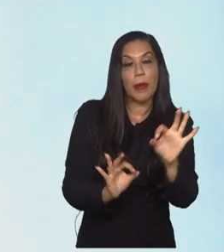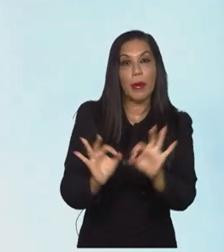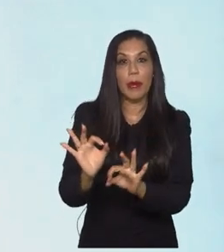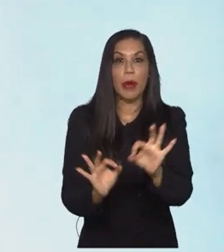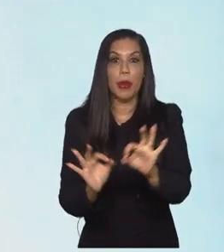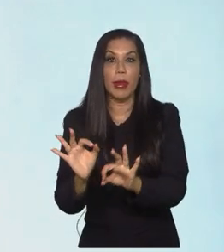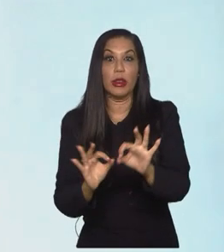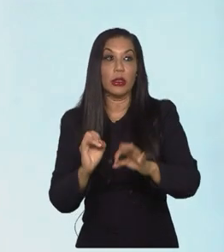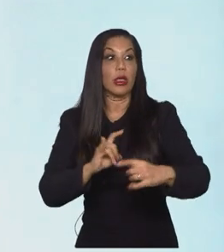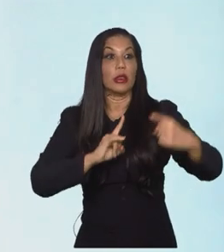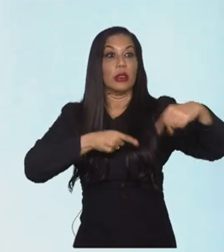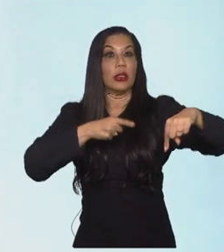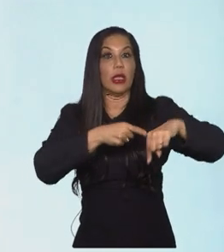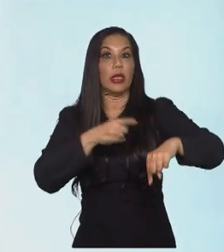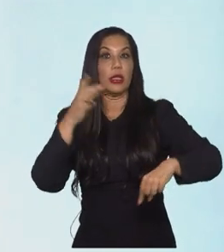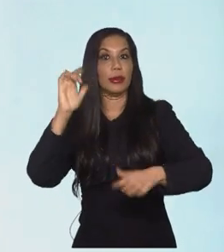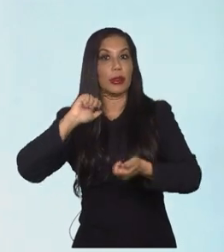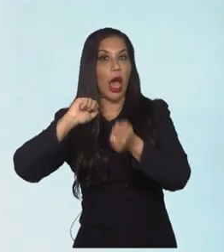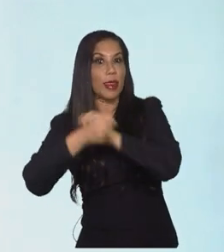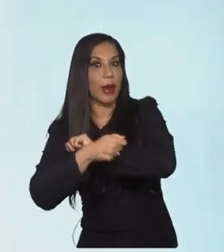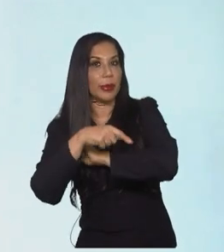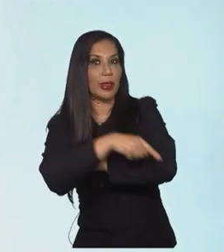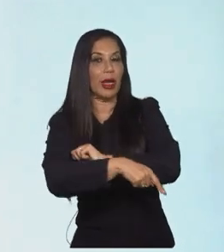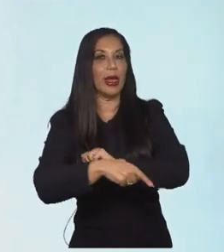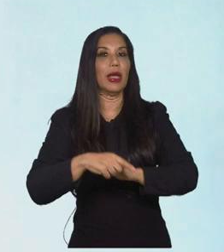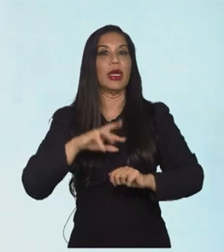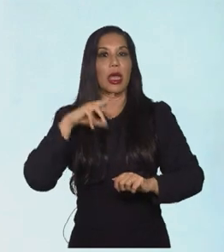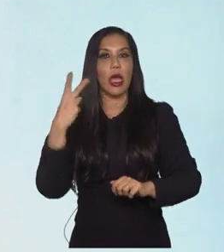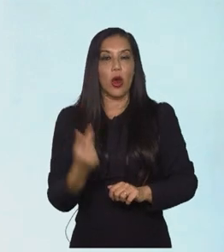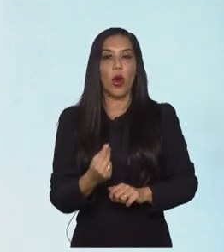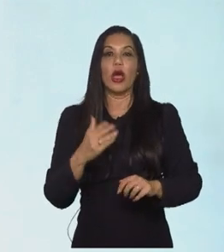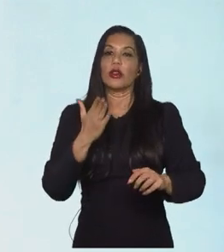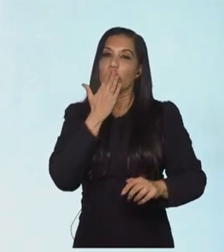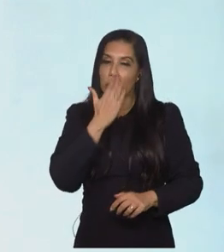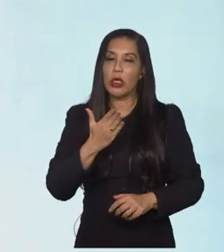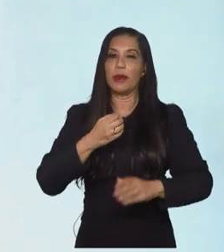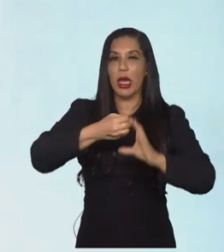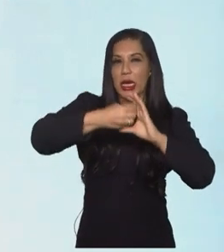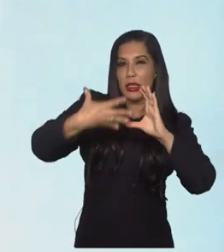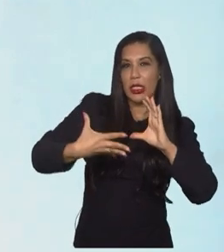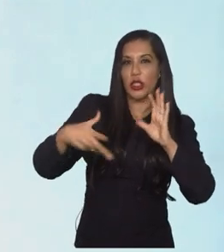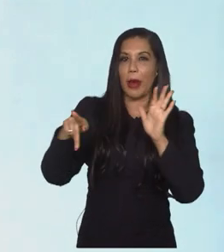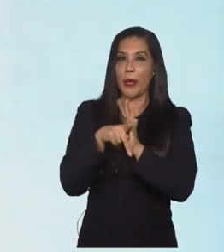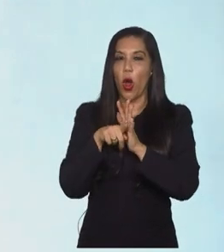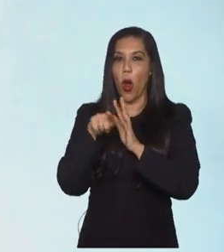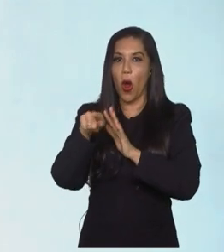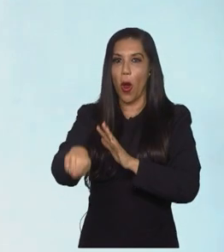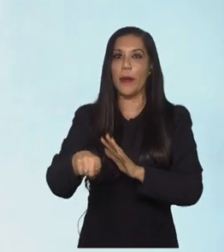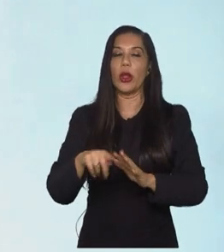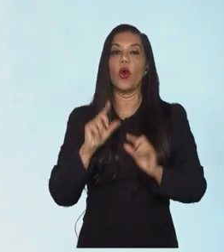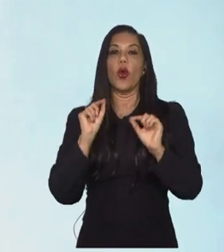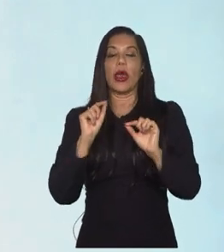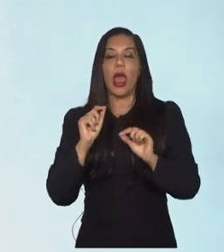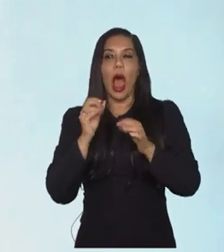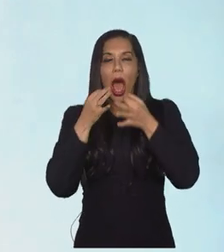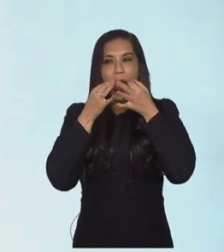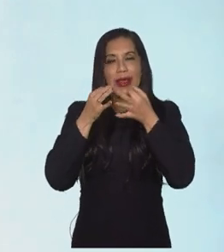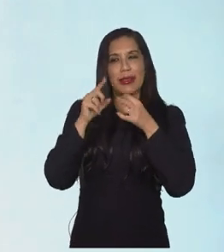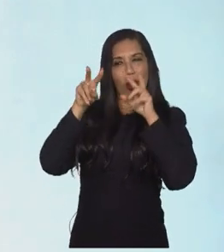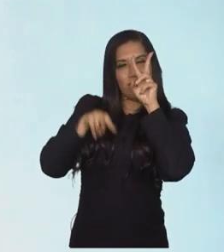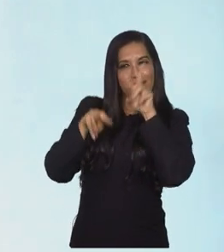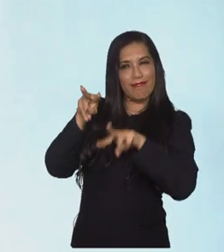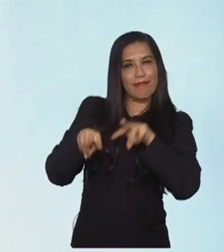dependendo do adversário, ele tenta se adaptar um pouco, né? Lógico que a equipe tem suas próprias características, eu acho que o que chama mais atenção nessa equipe da